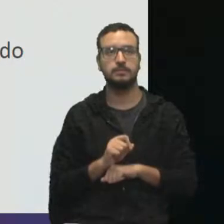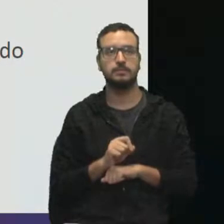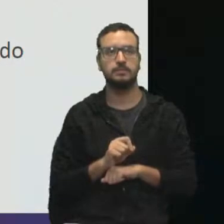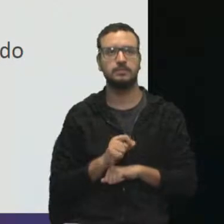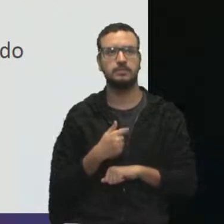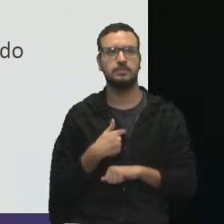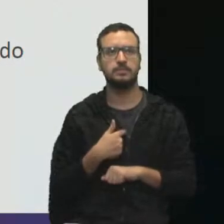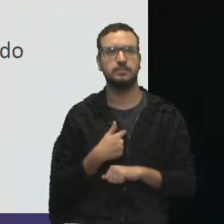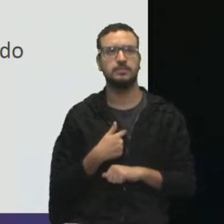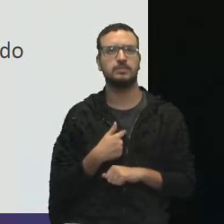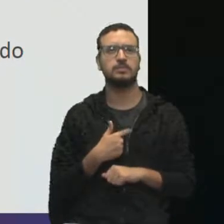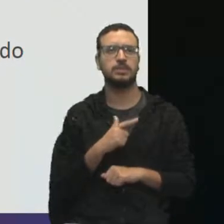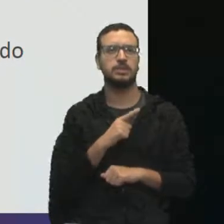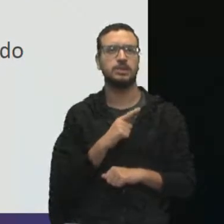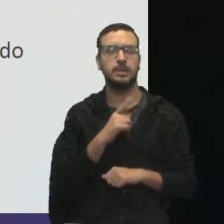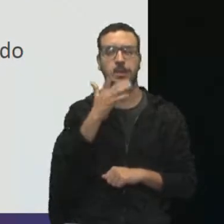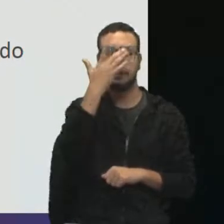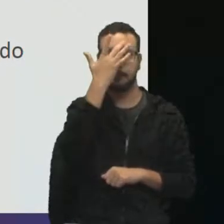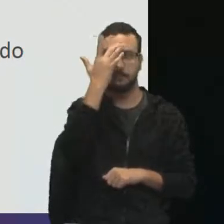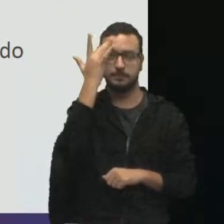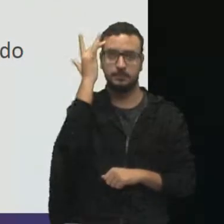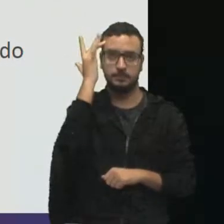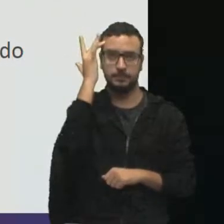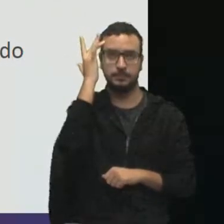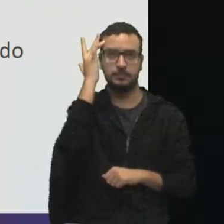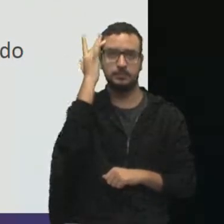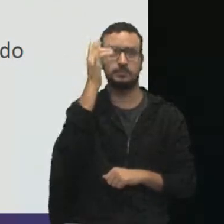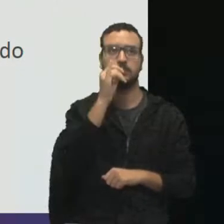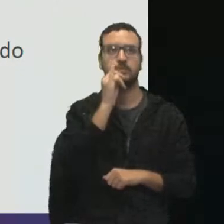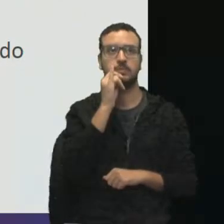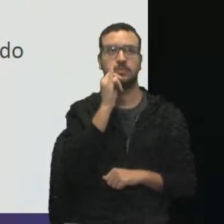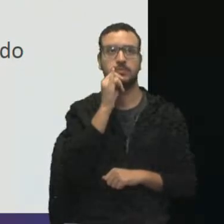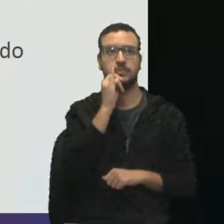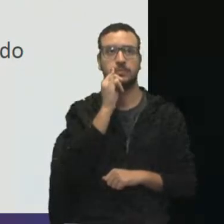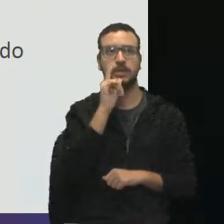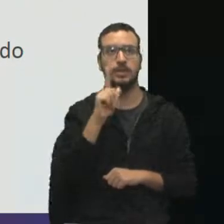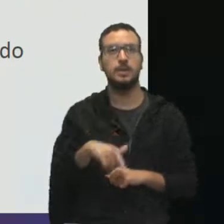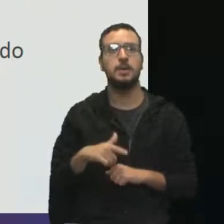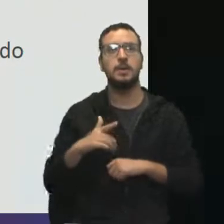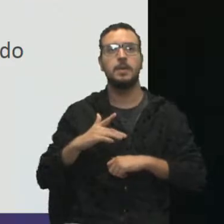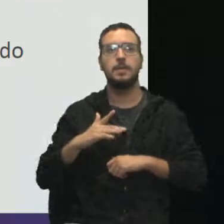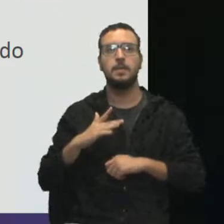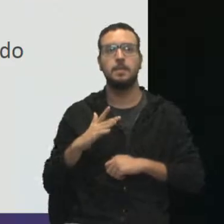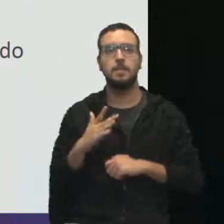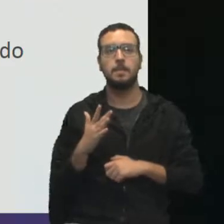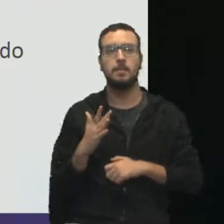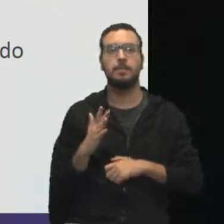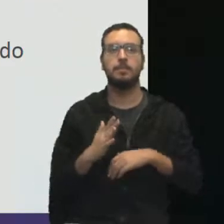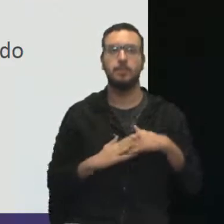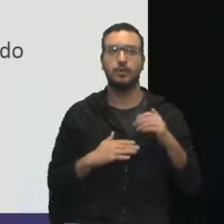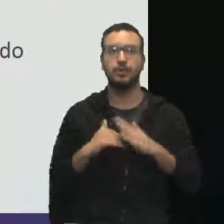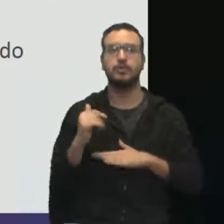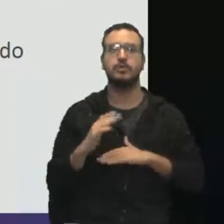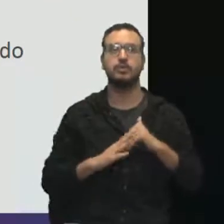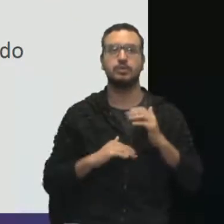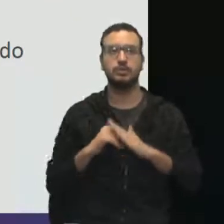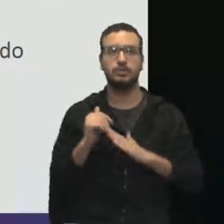quando eu trago pessoas, no nosso caso aqui, profissionais, que